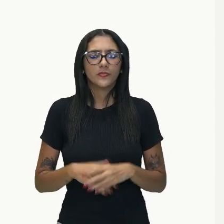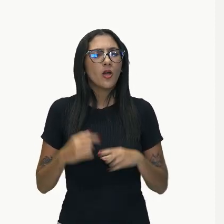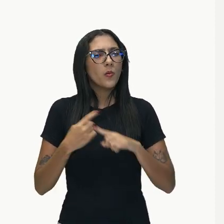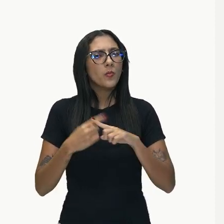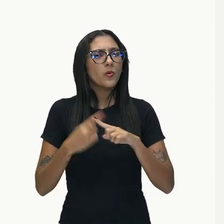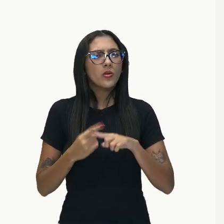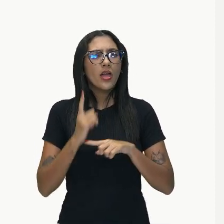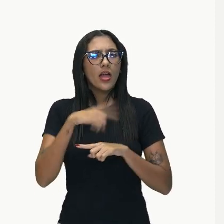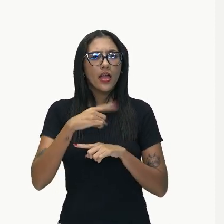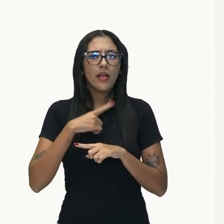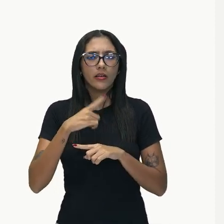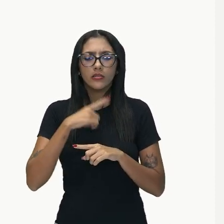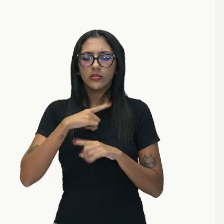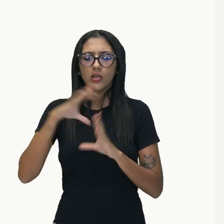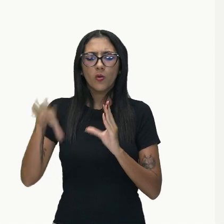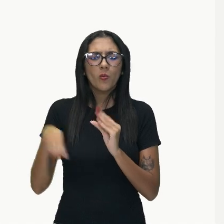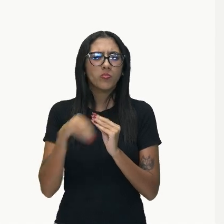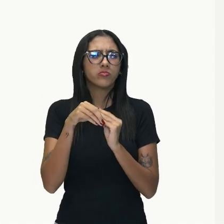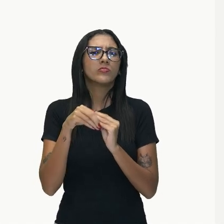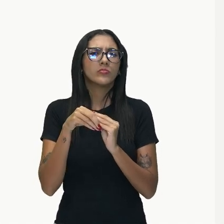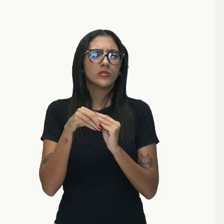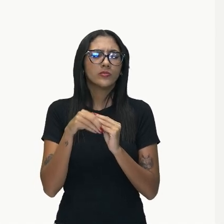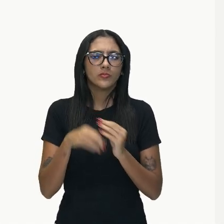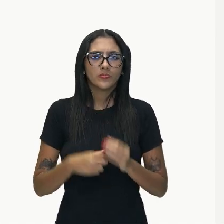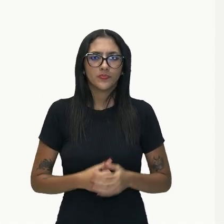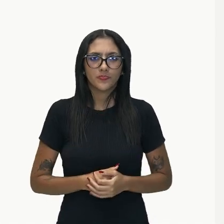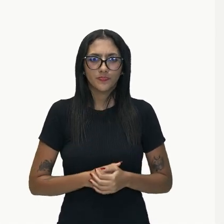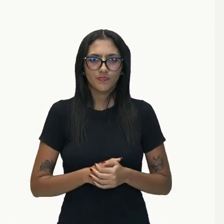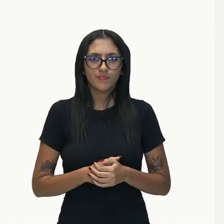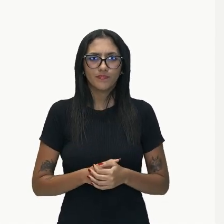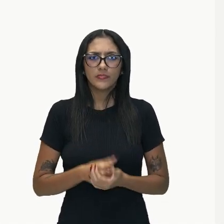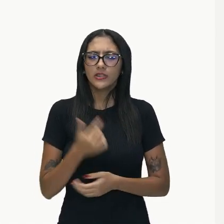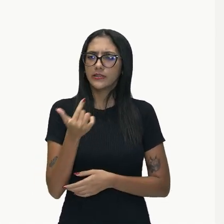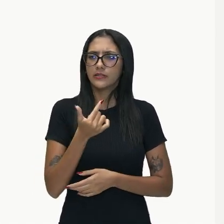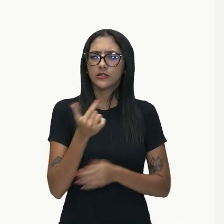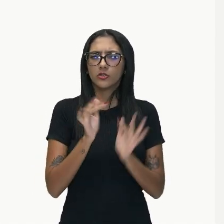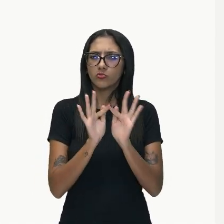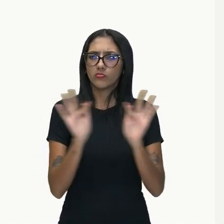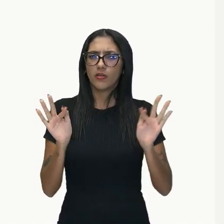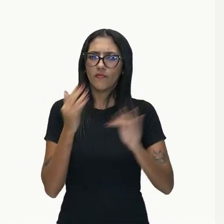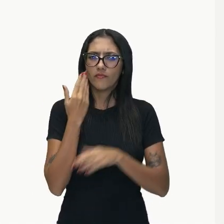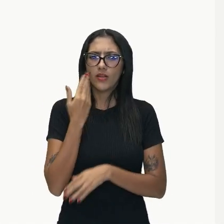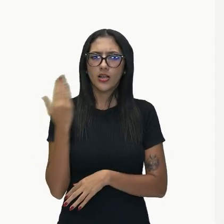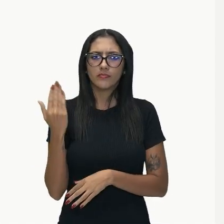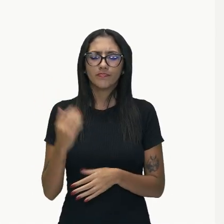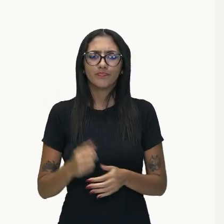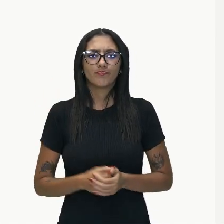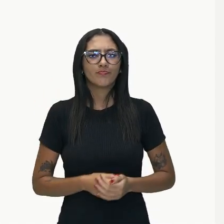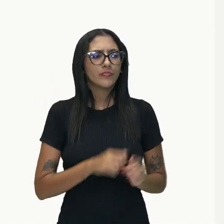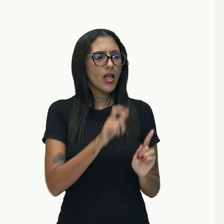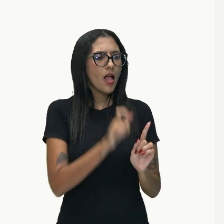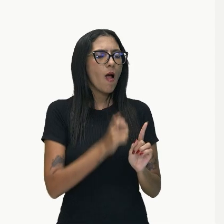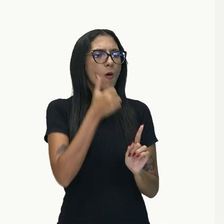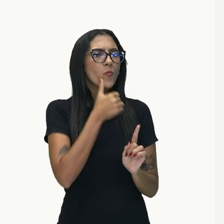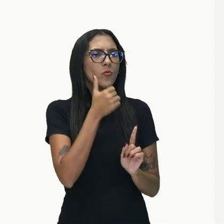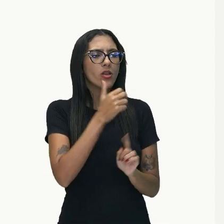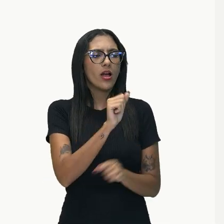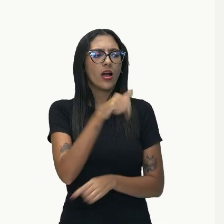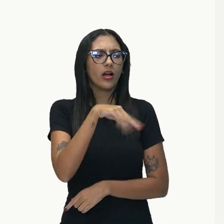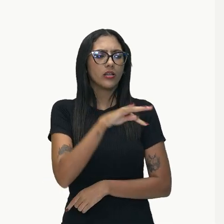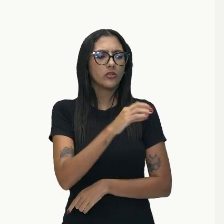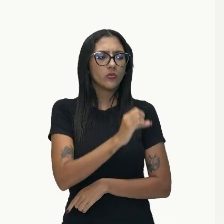função de complemento nominal. No segundo exemplo, olha só, Antônio mora longe da